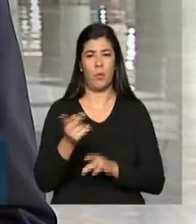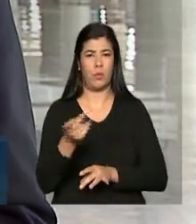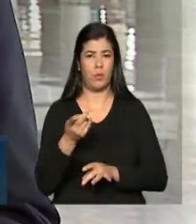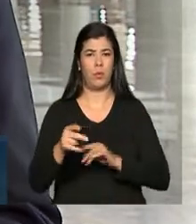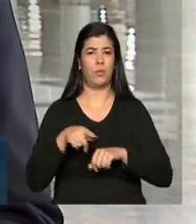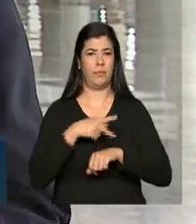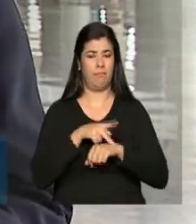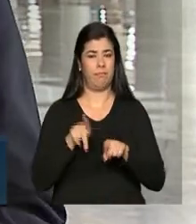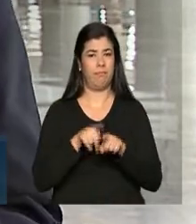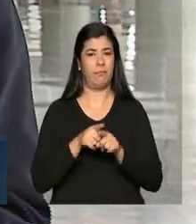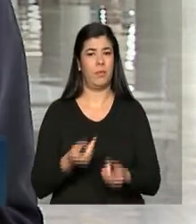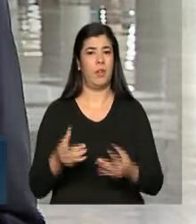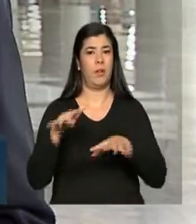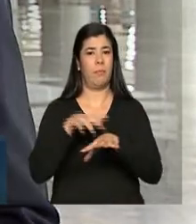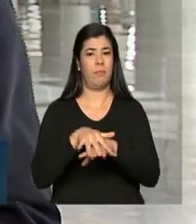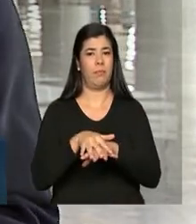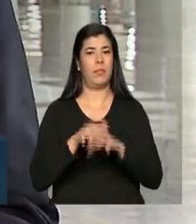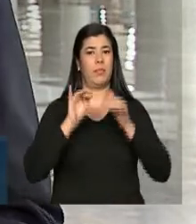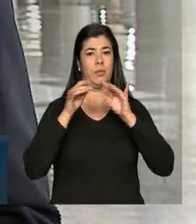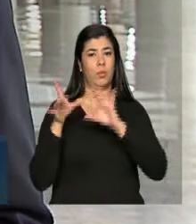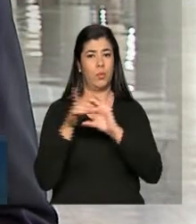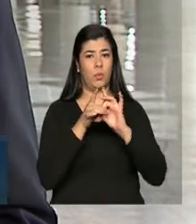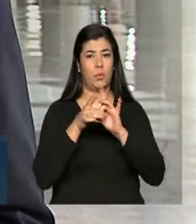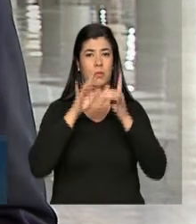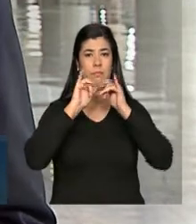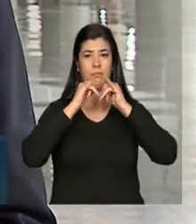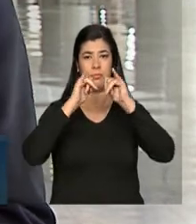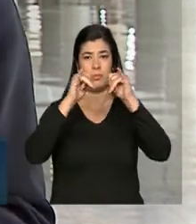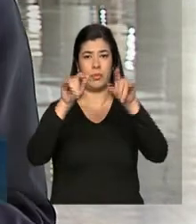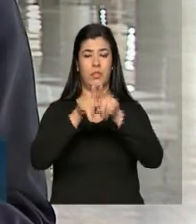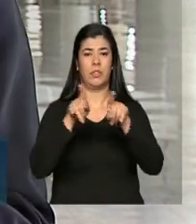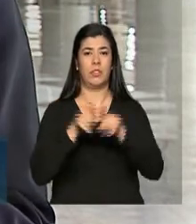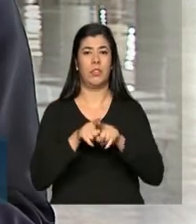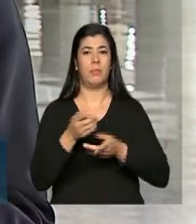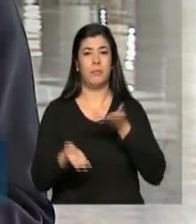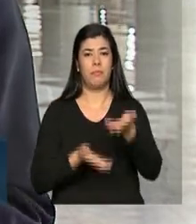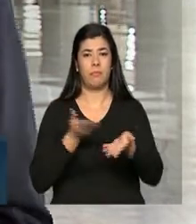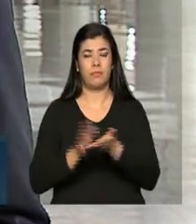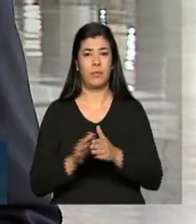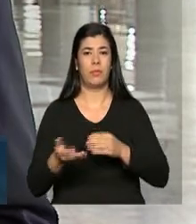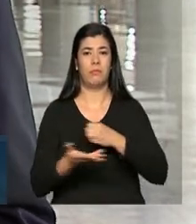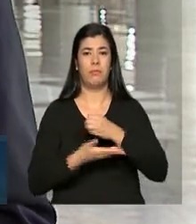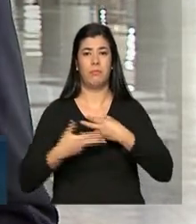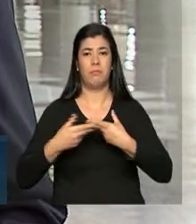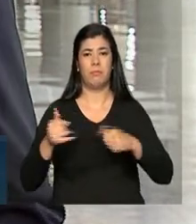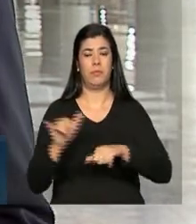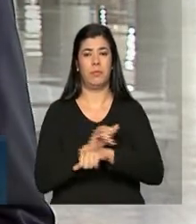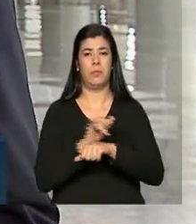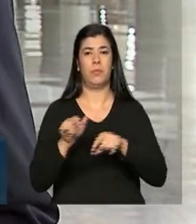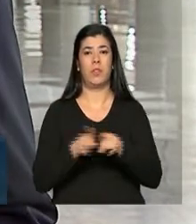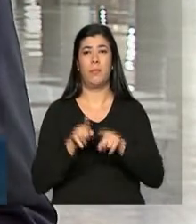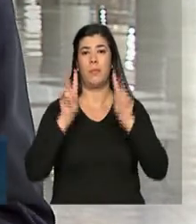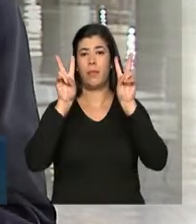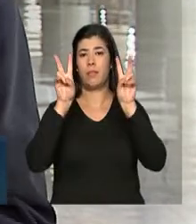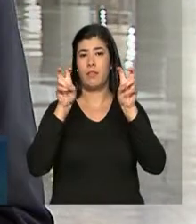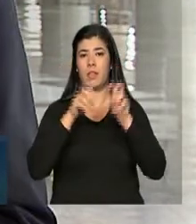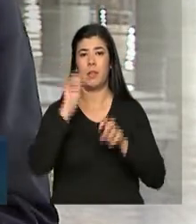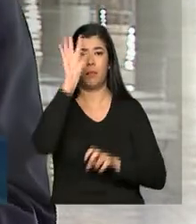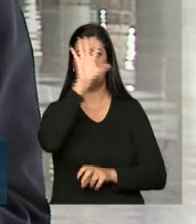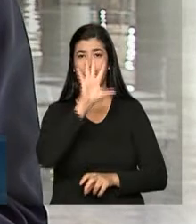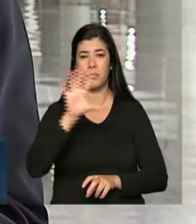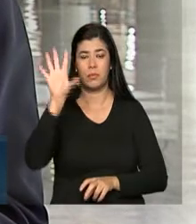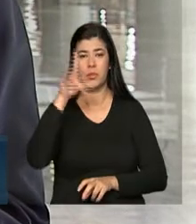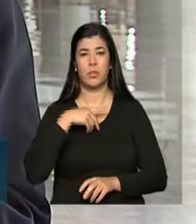países, da integração energética e de investimentos em infraestrutura e também sobre temas regionais, com